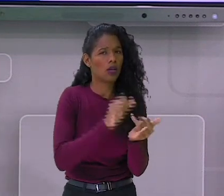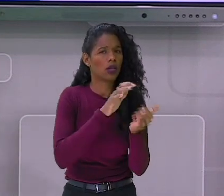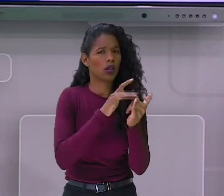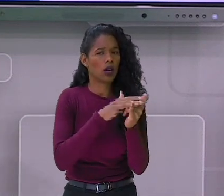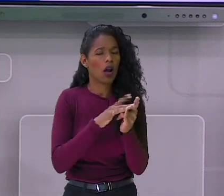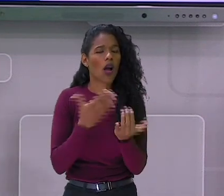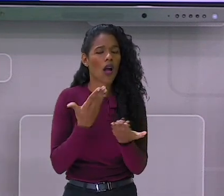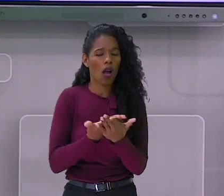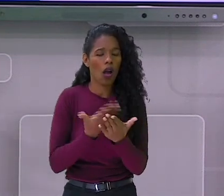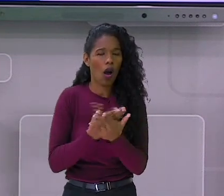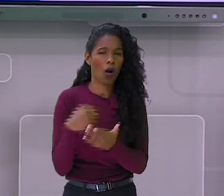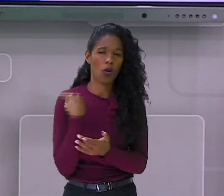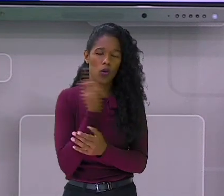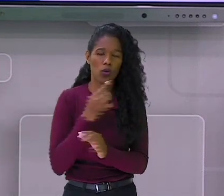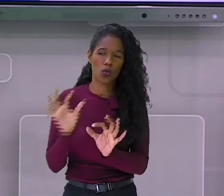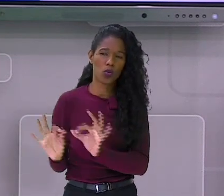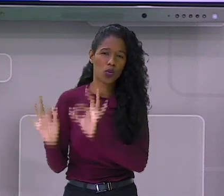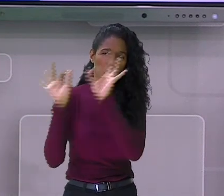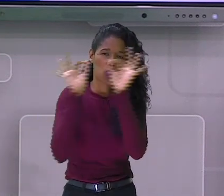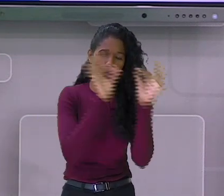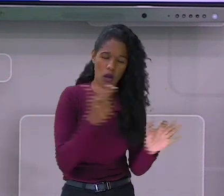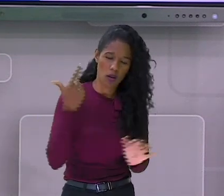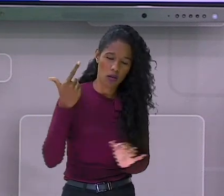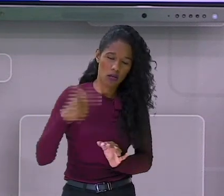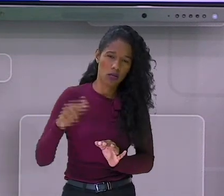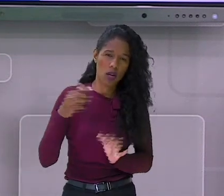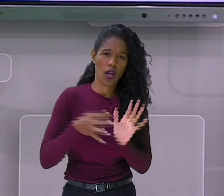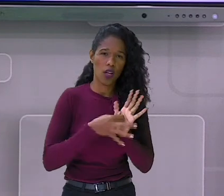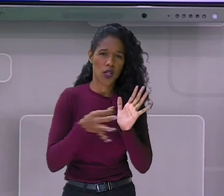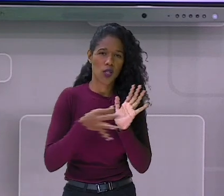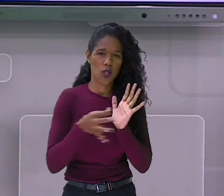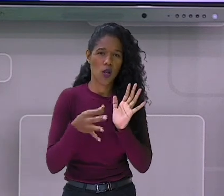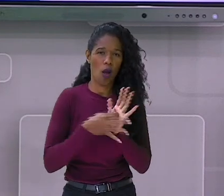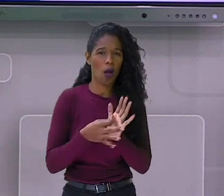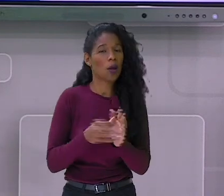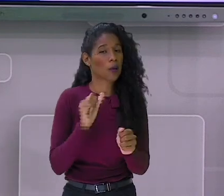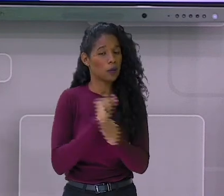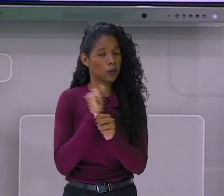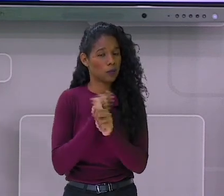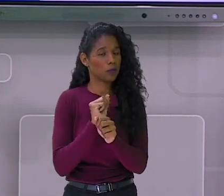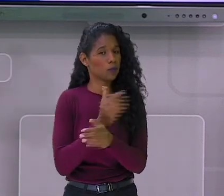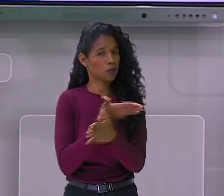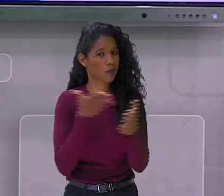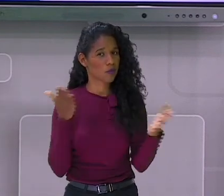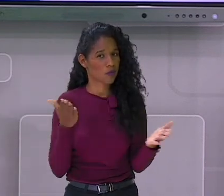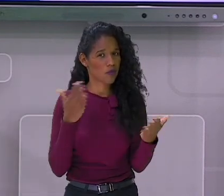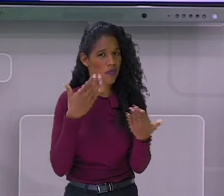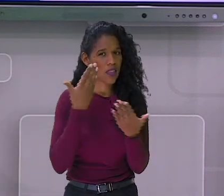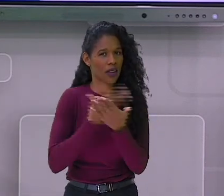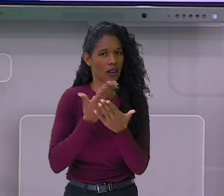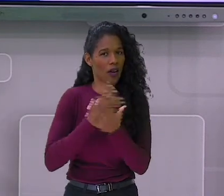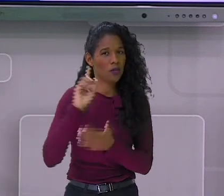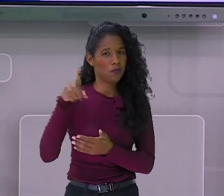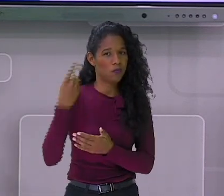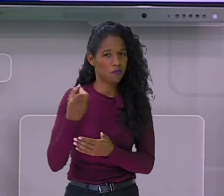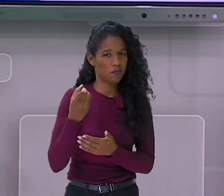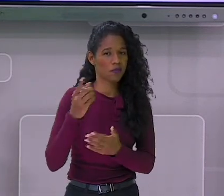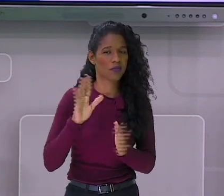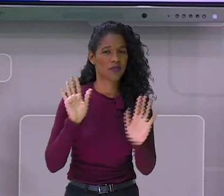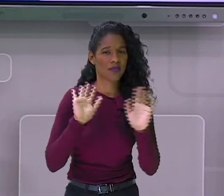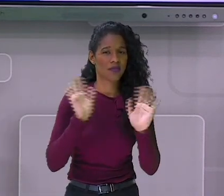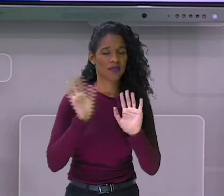aulas. Rever as nossas dicas. Tá bom? Conto com vocês. Até a próxima aula.